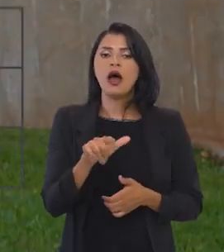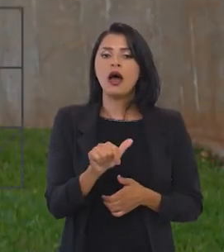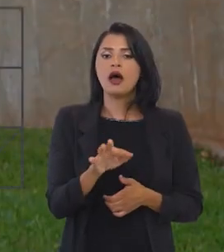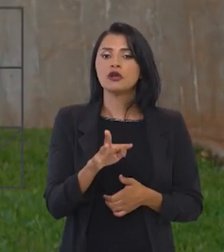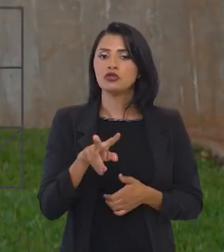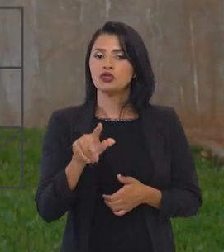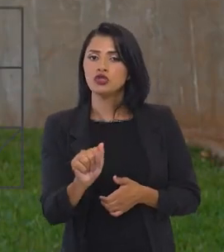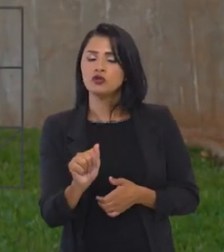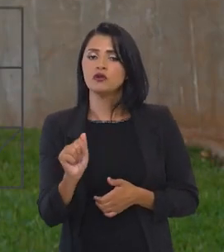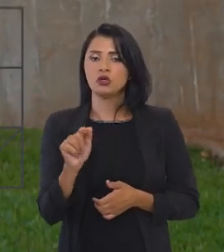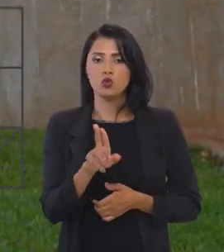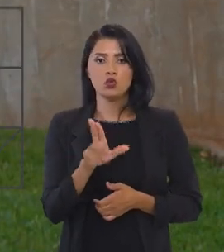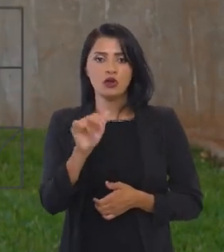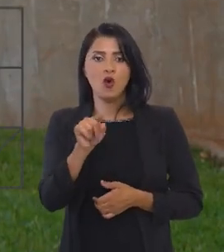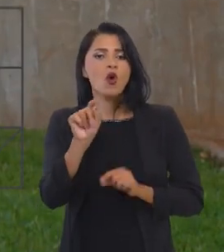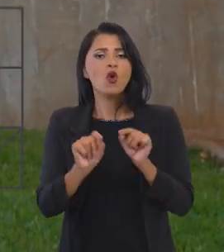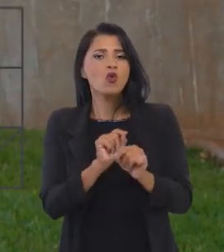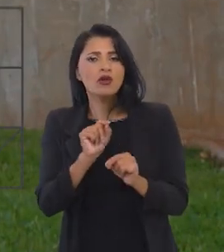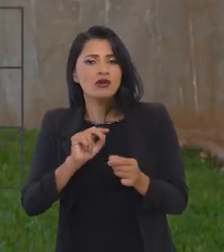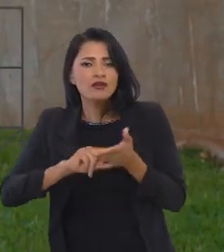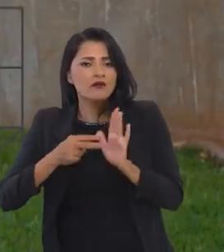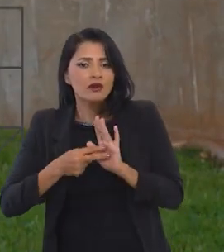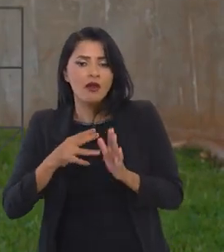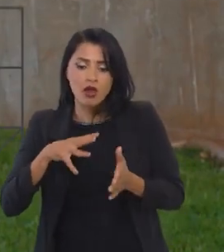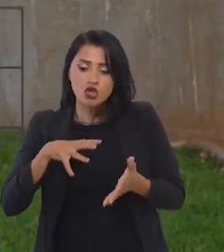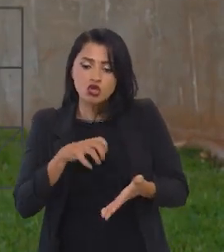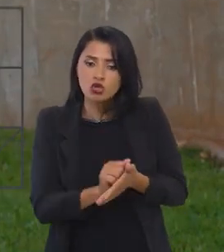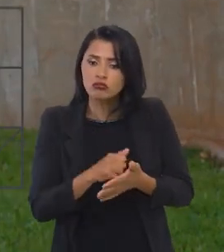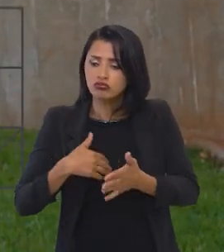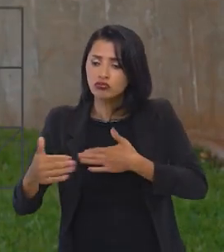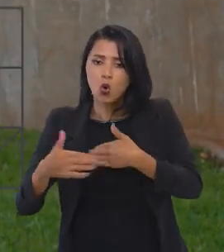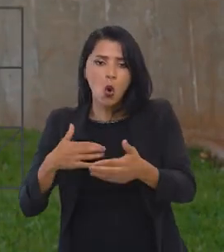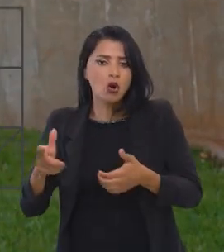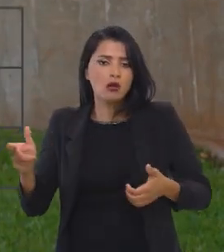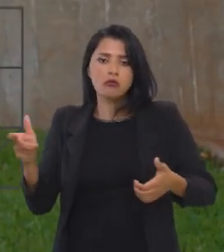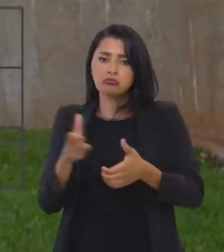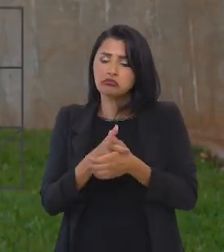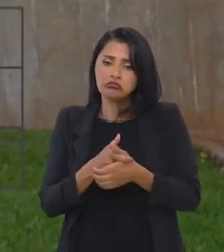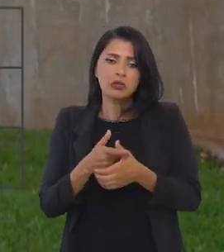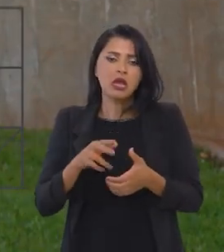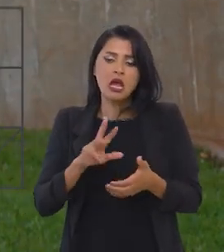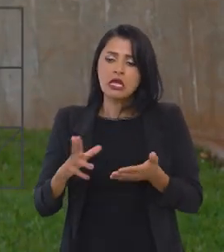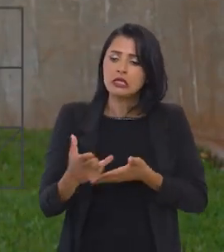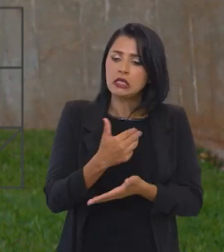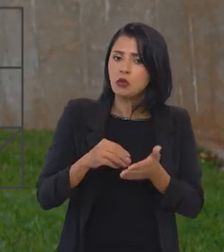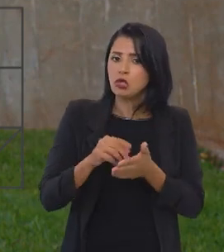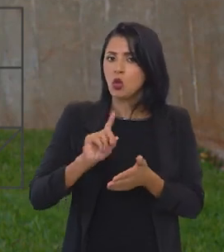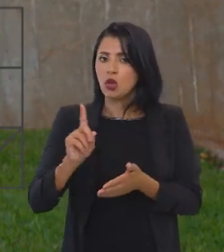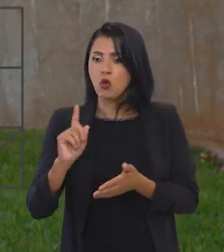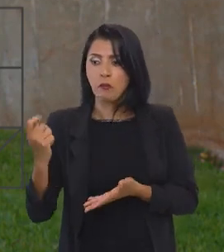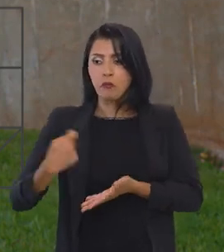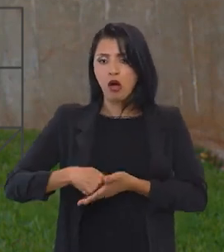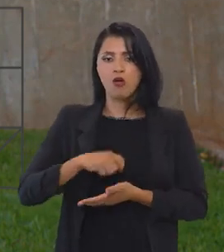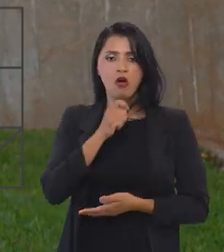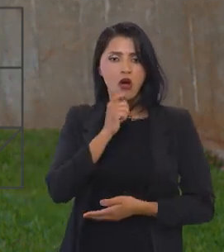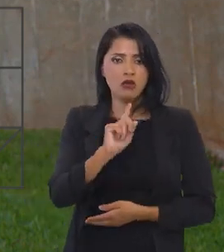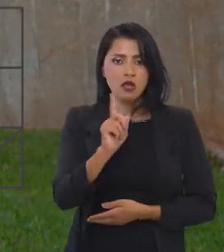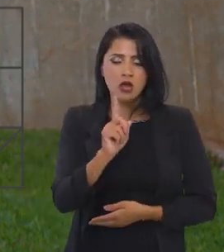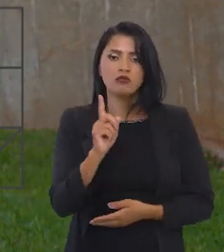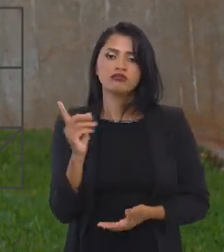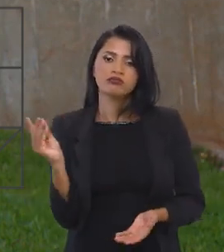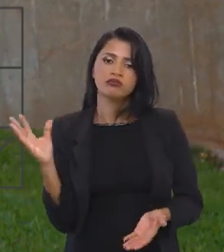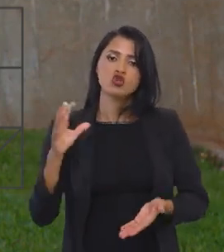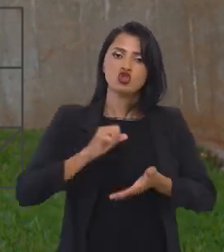nada mais é do que um registro. Qualquer débito de natureza tributária ou não tributária, não pago,